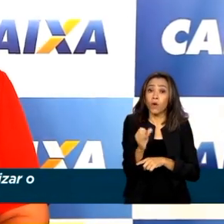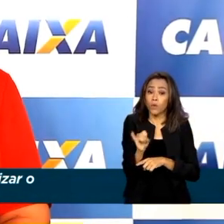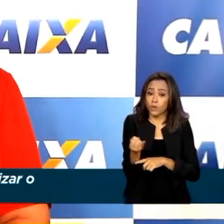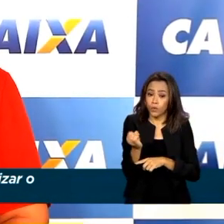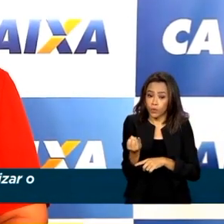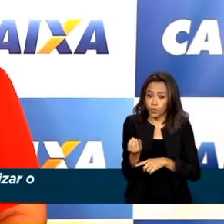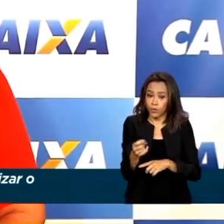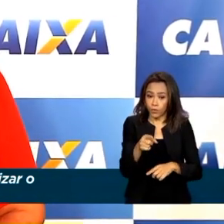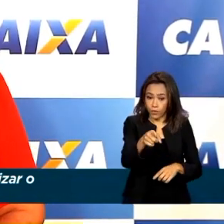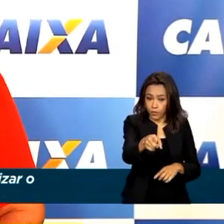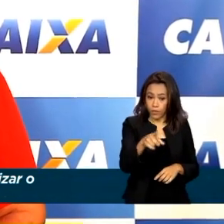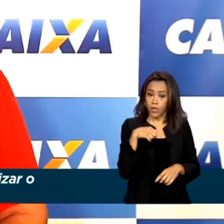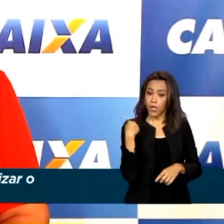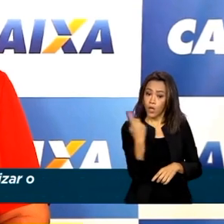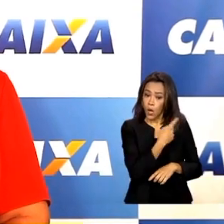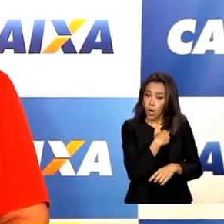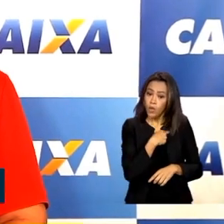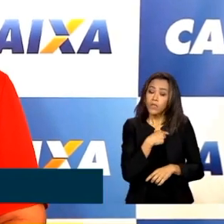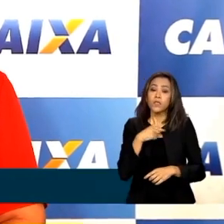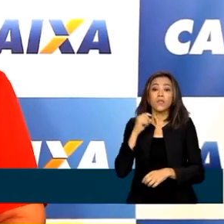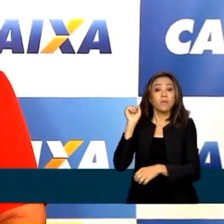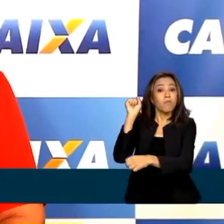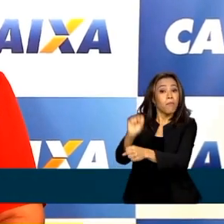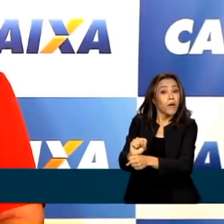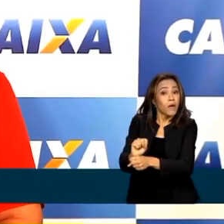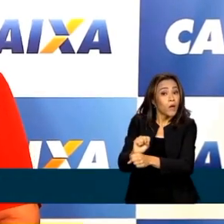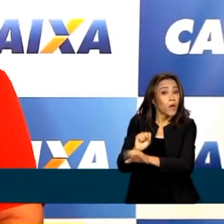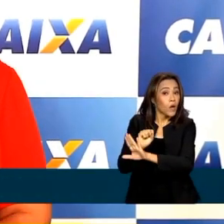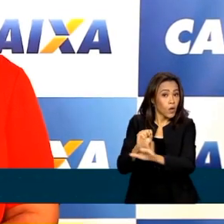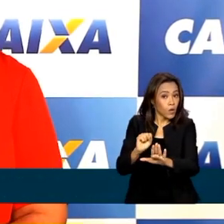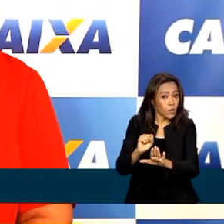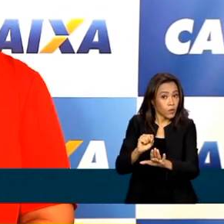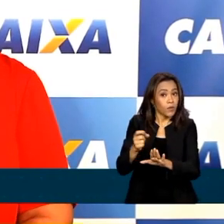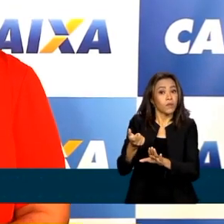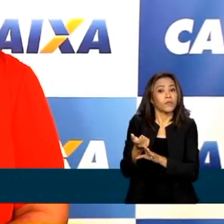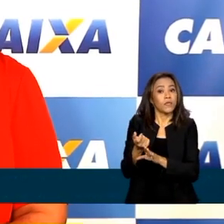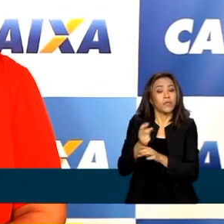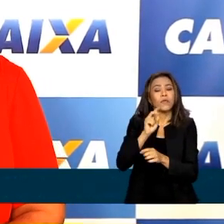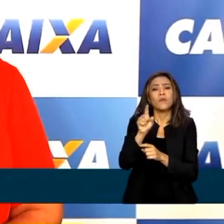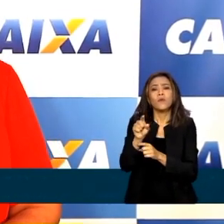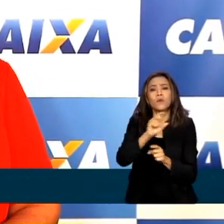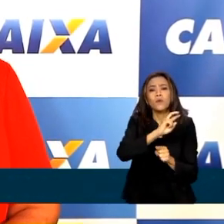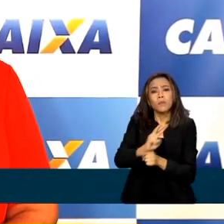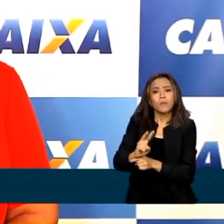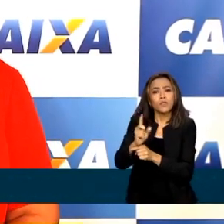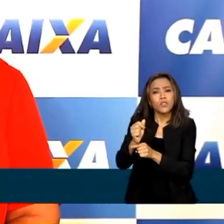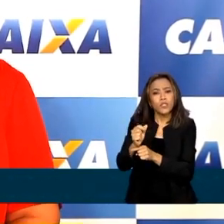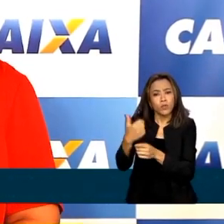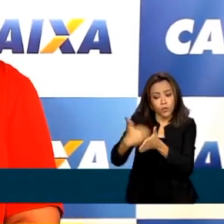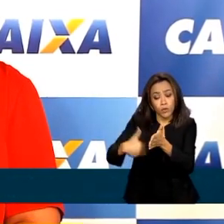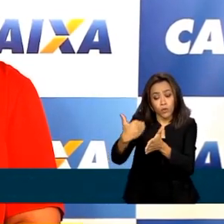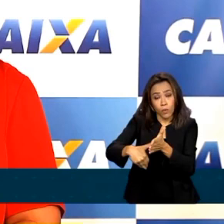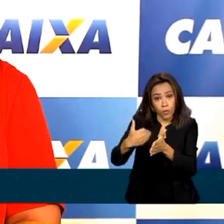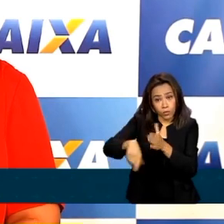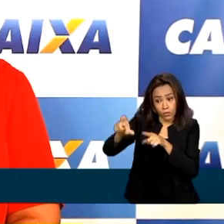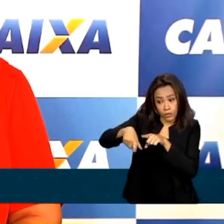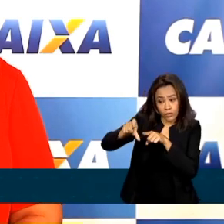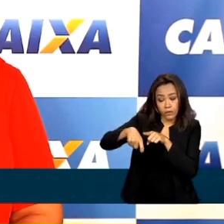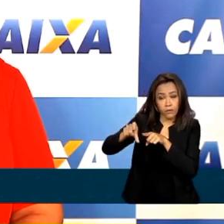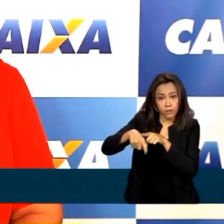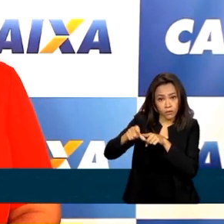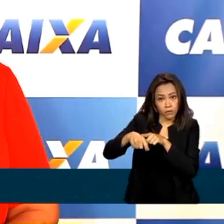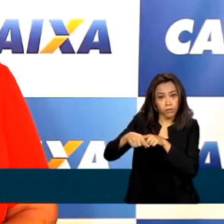estamos suspendendo o consignado do auxílio por duas razões, a primeira é porque